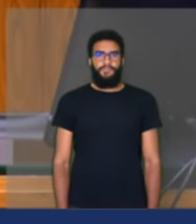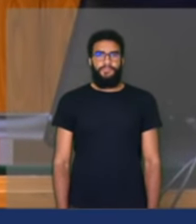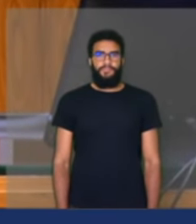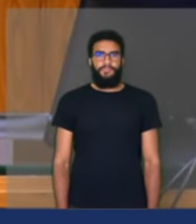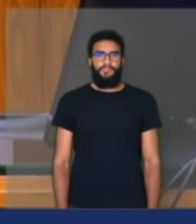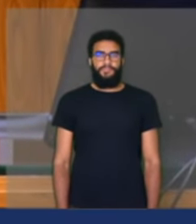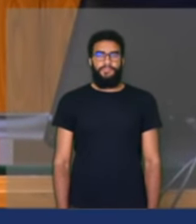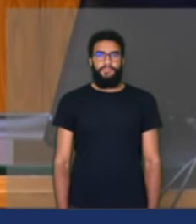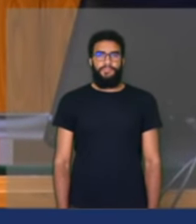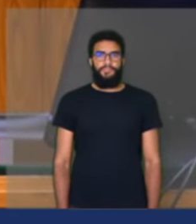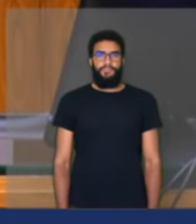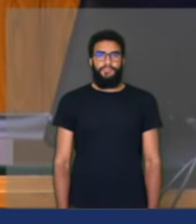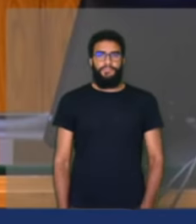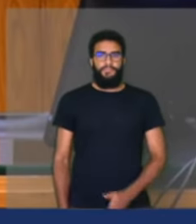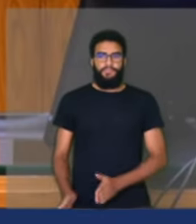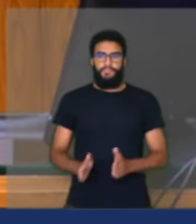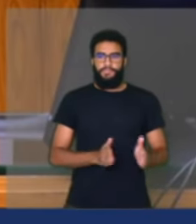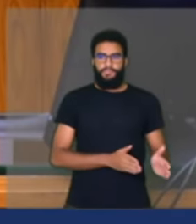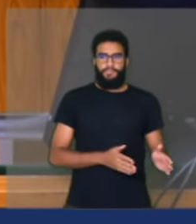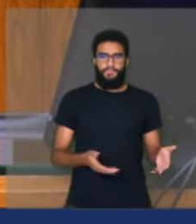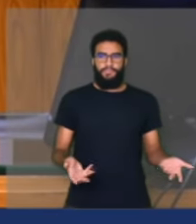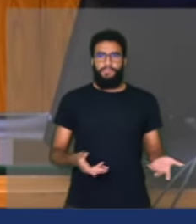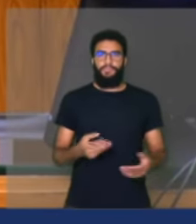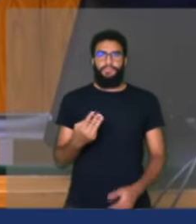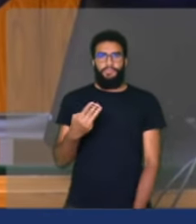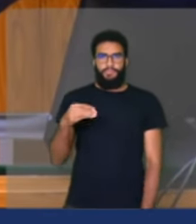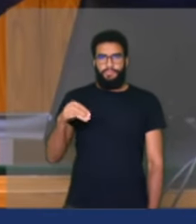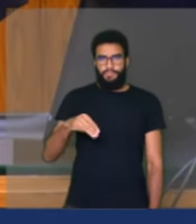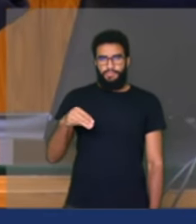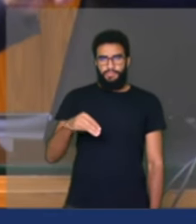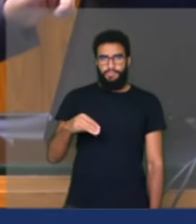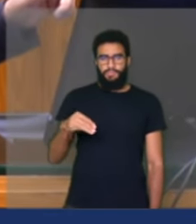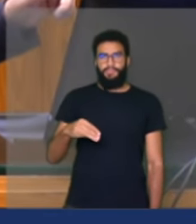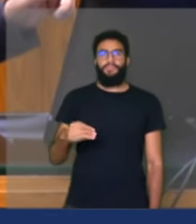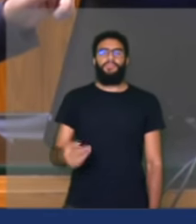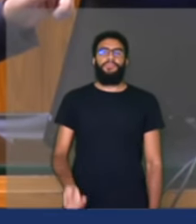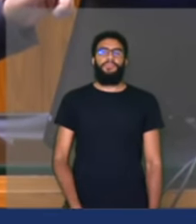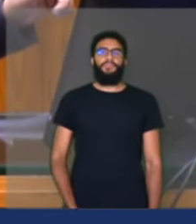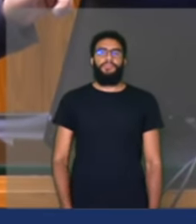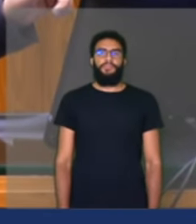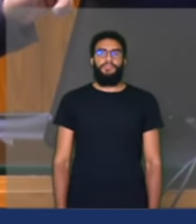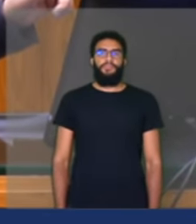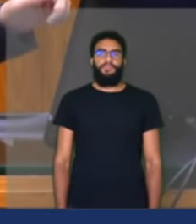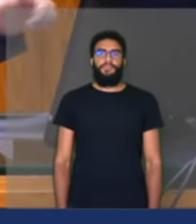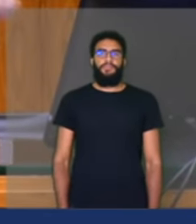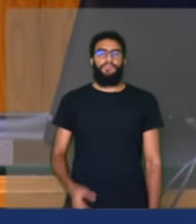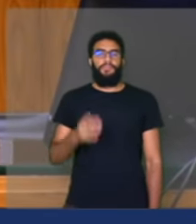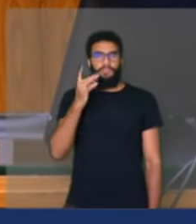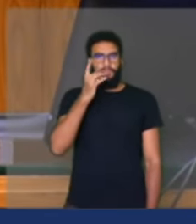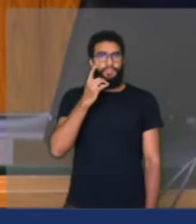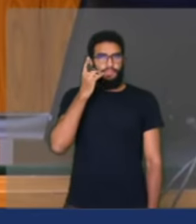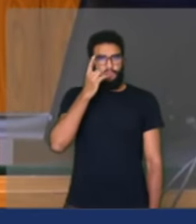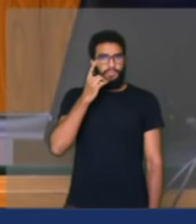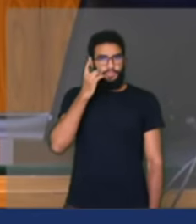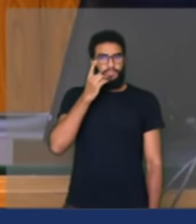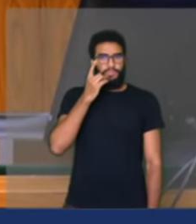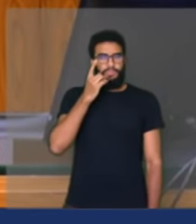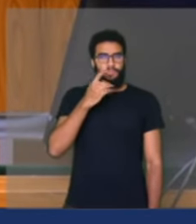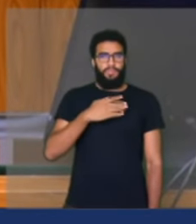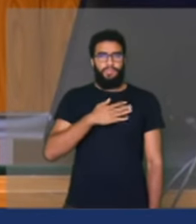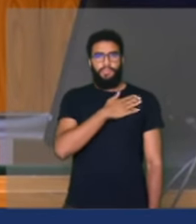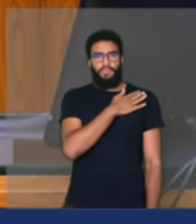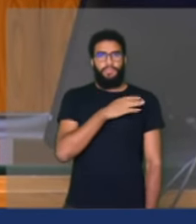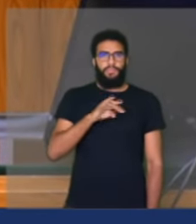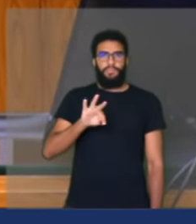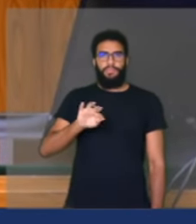próximo orador inscrito para falar pelo prazo de três minutos, enquanto vai para a tribuna. Deputado Coronel Tadeu, conceda a palavra por